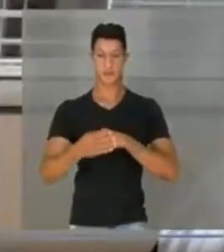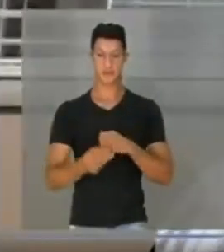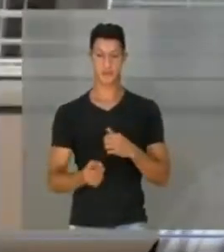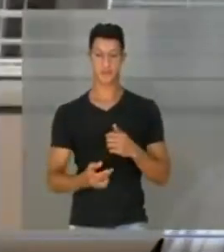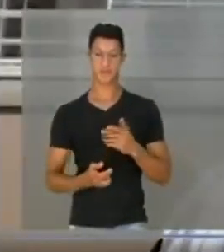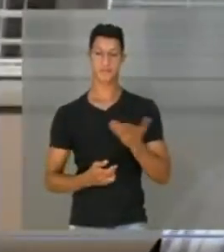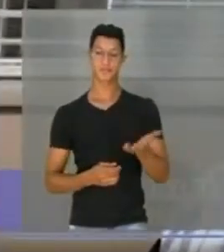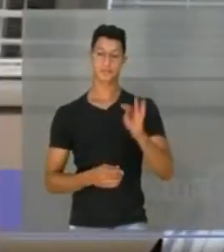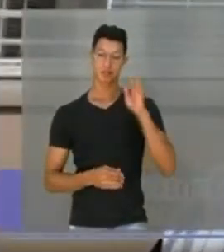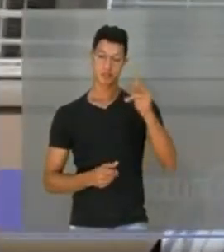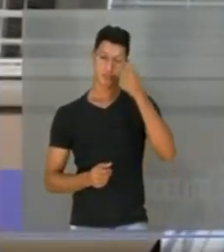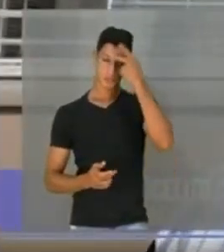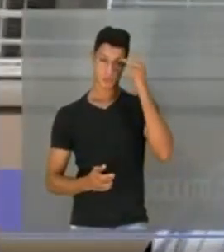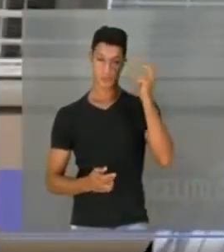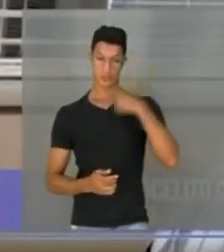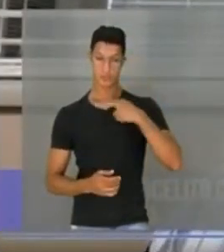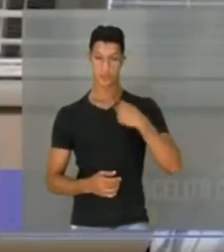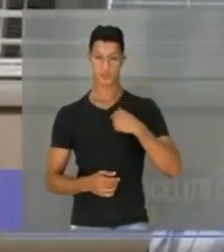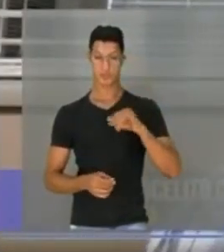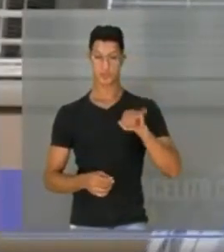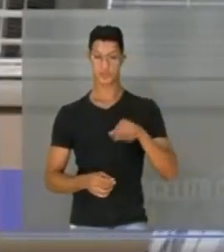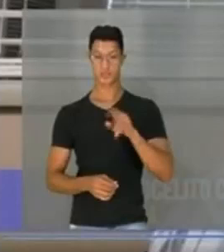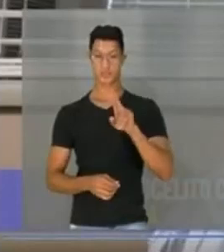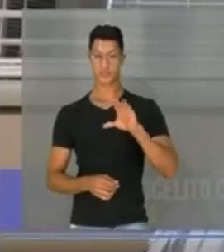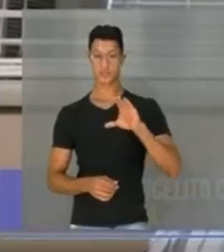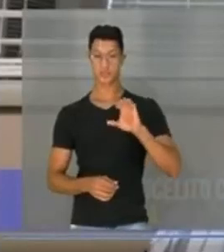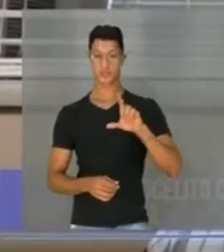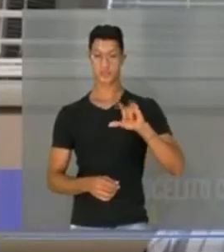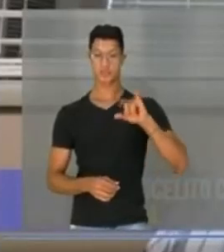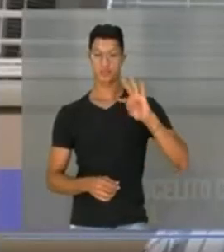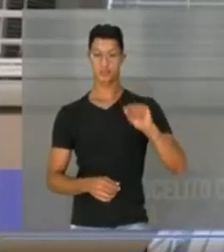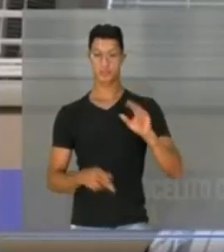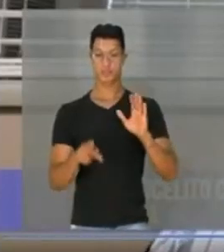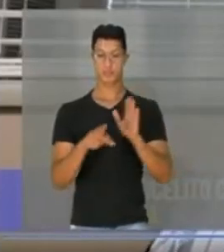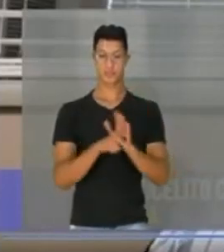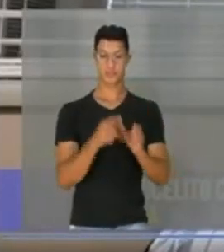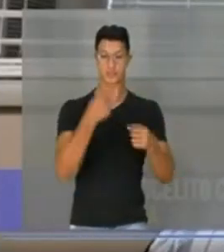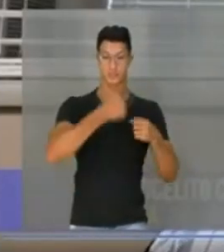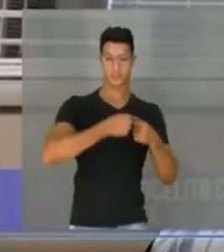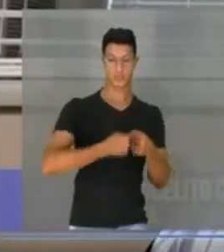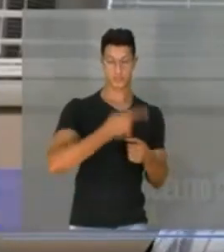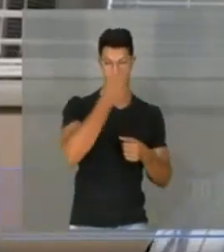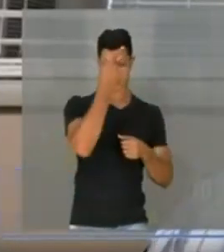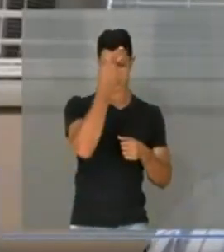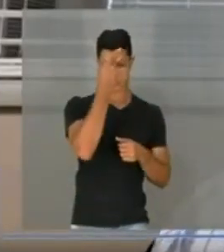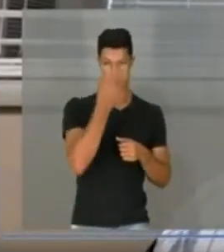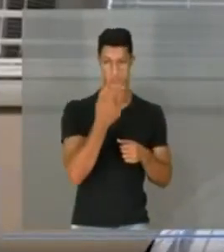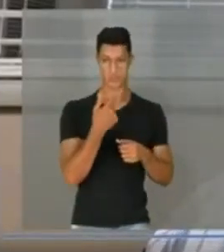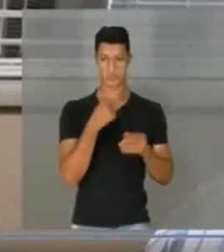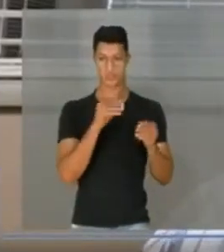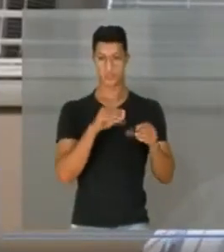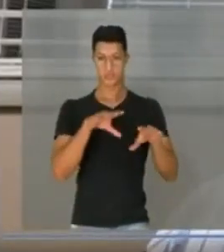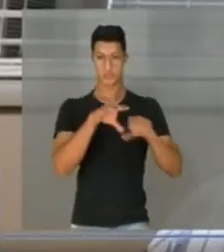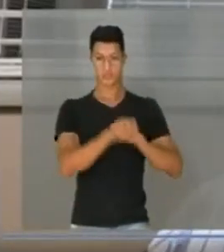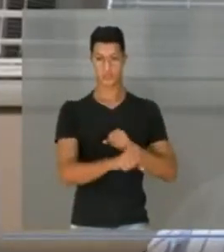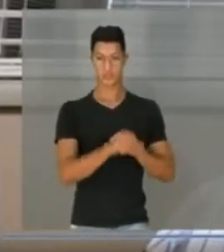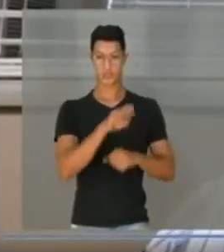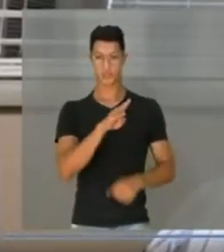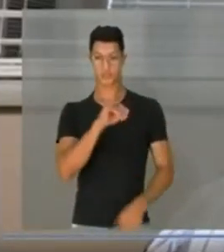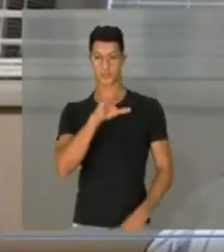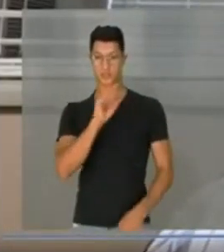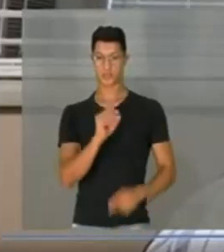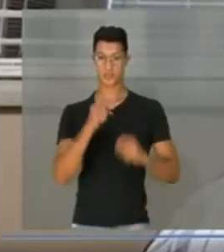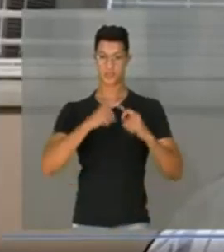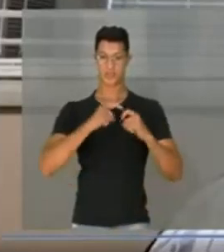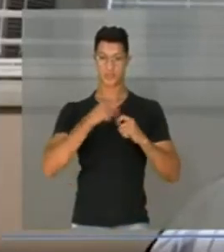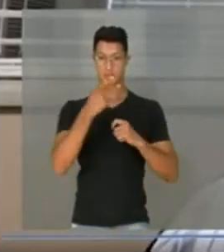Olá a todos que me ouvem, eu sou Joselito Camargo, sou natural do interior de São Paulo. Me graduei em biomedicina,